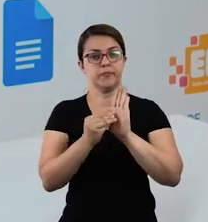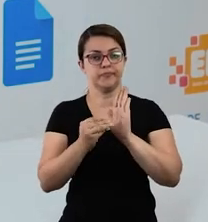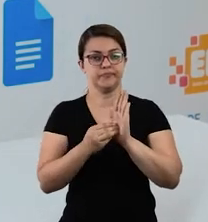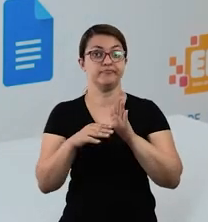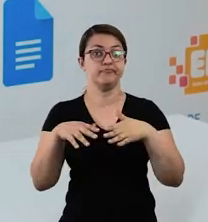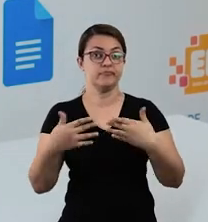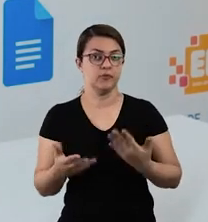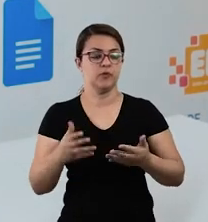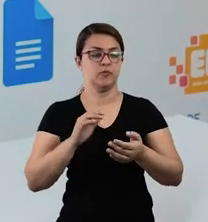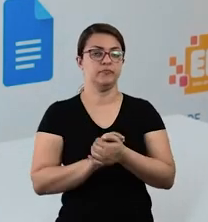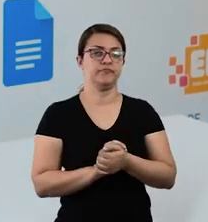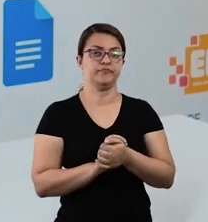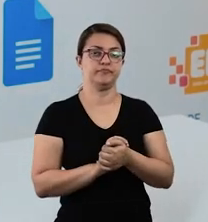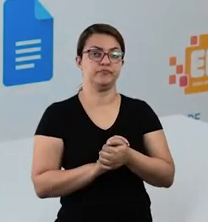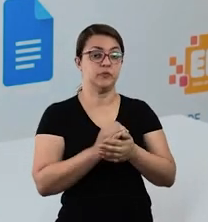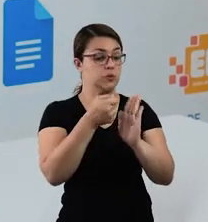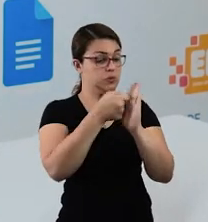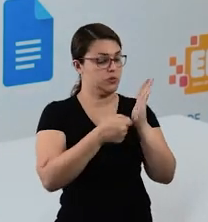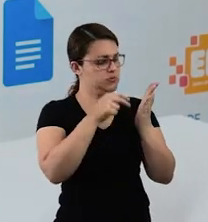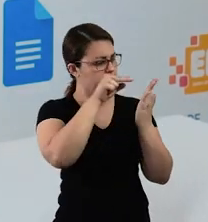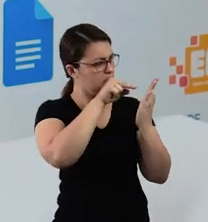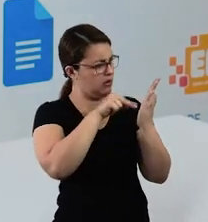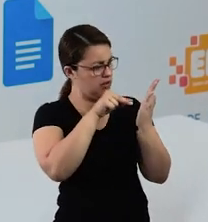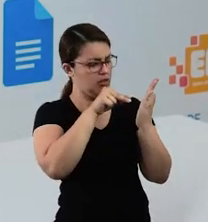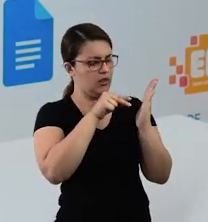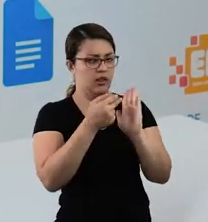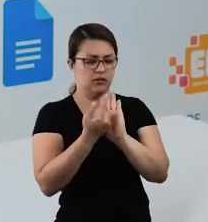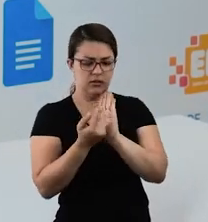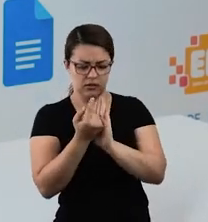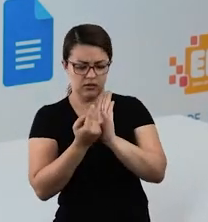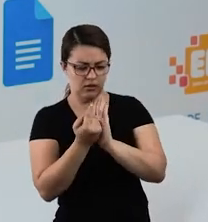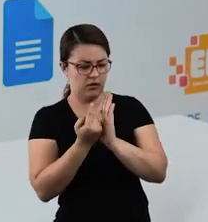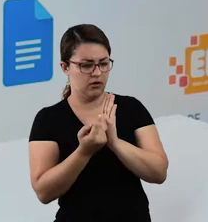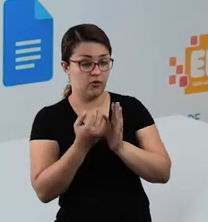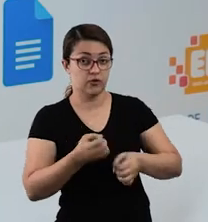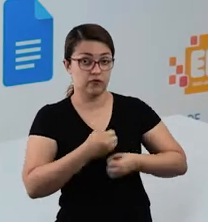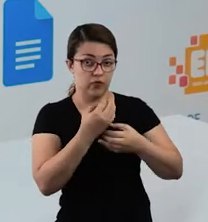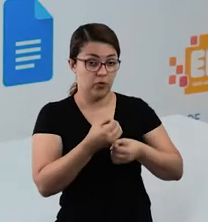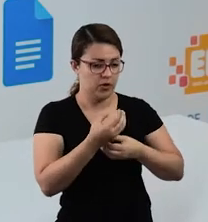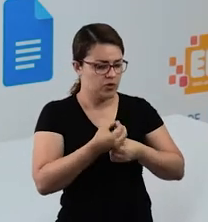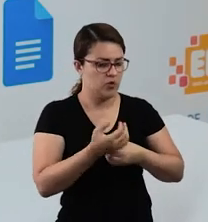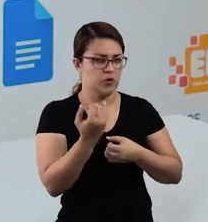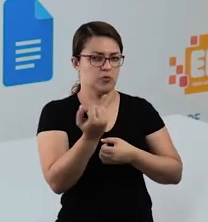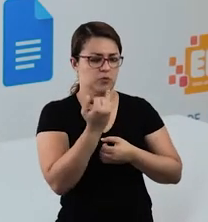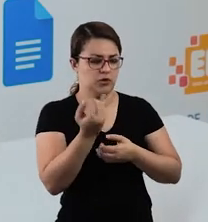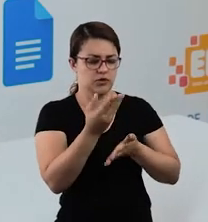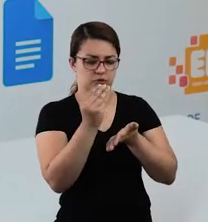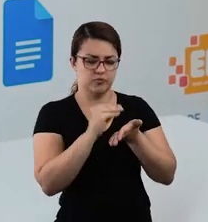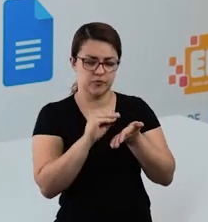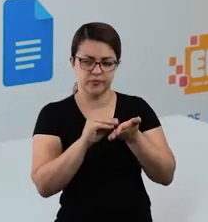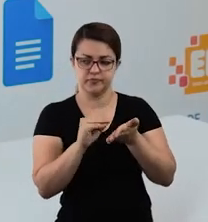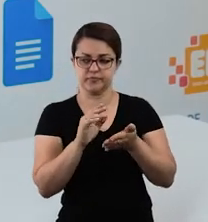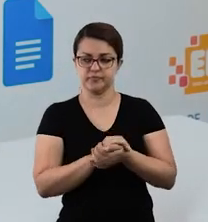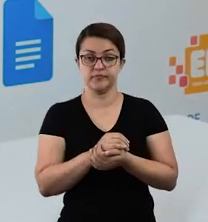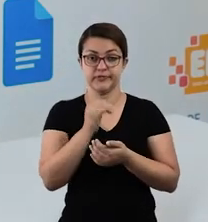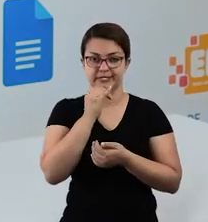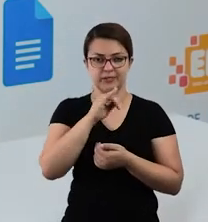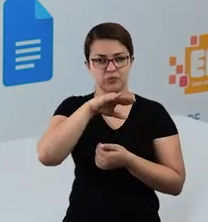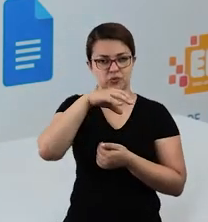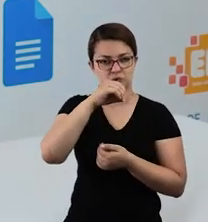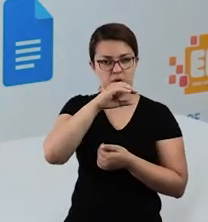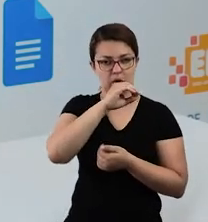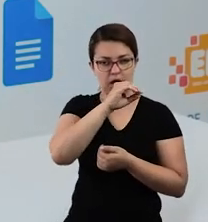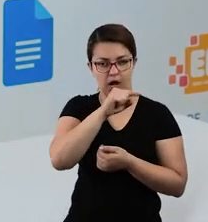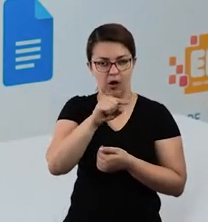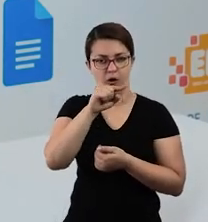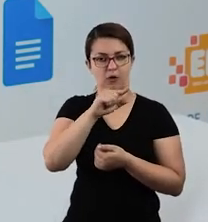durante a sua leitura, você vai lá fazendo desenhos ou anotações de dados importantes. Então, por exemplo, João